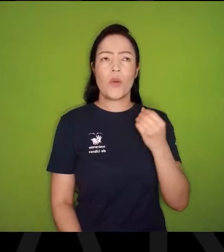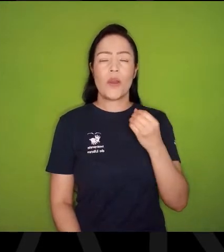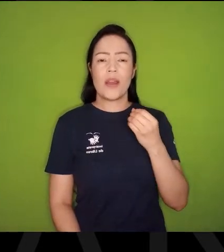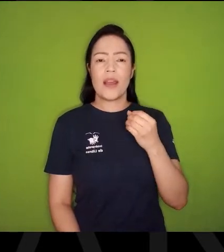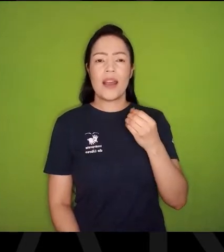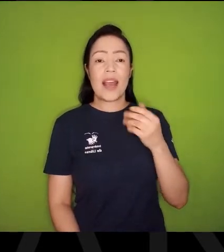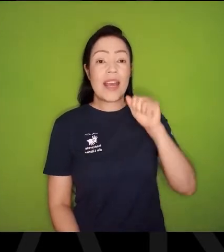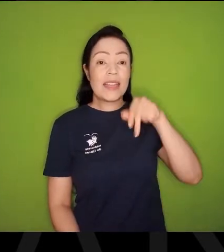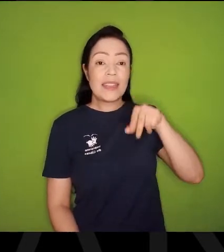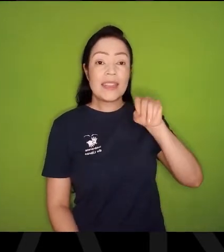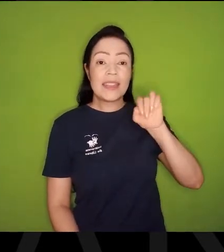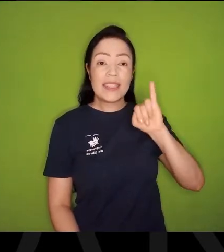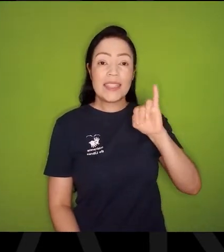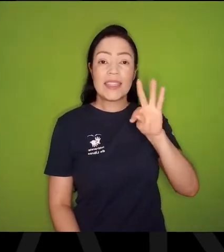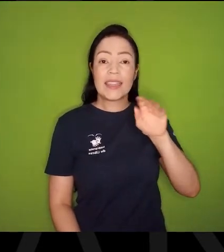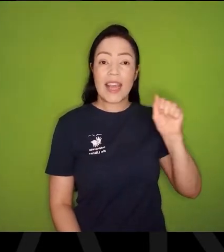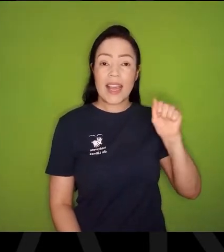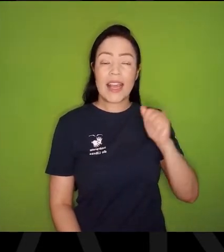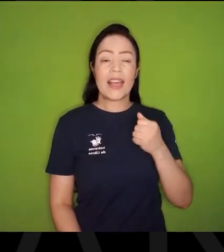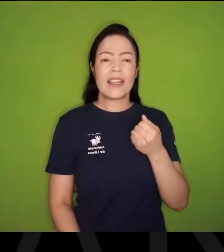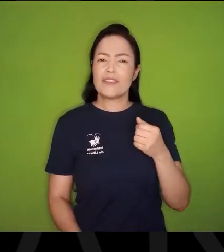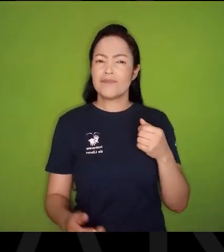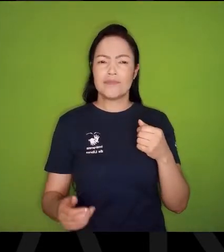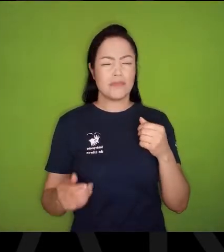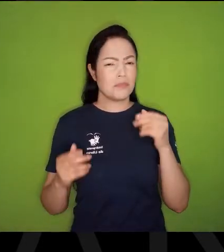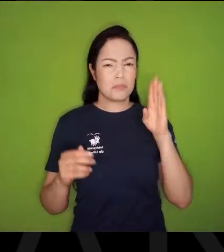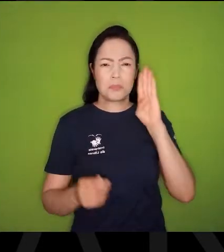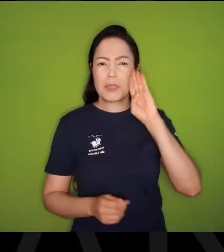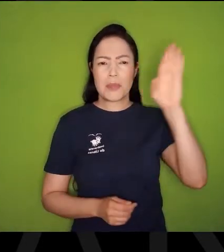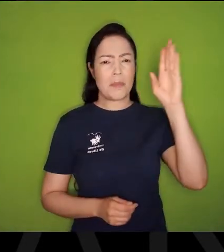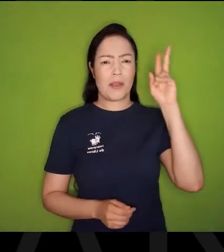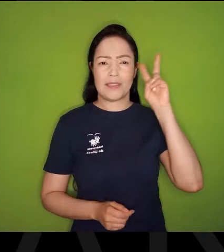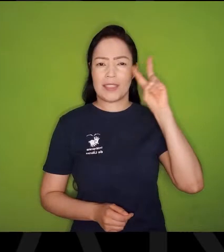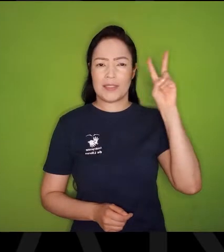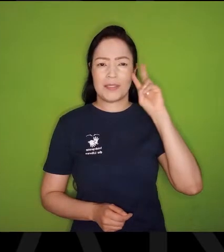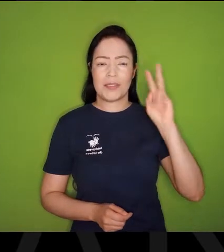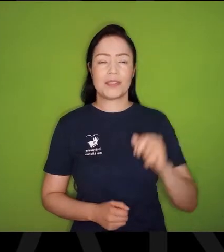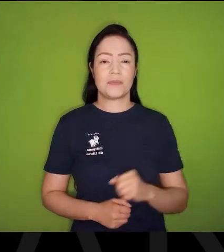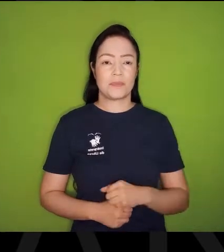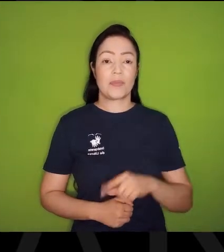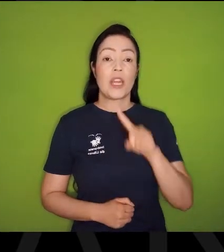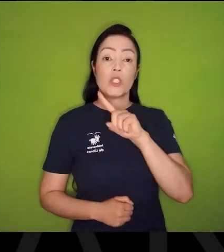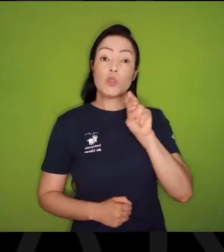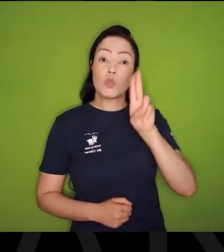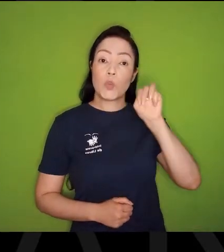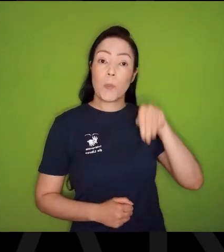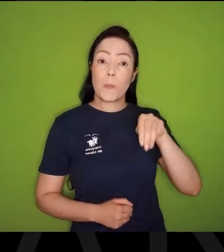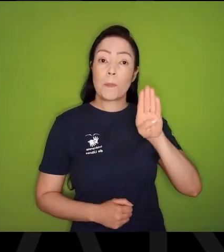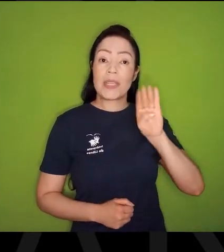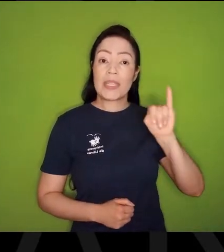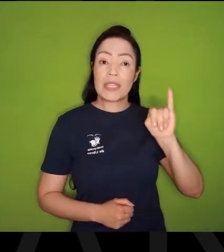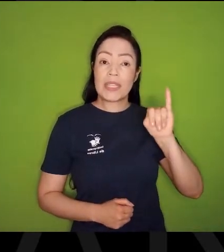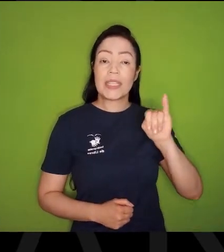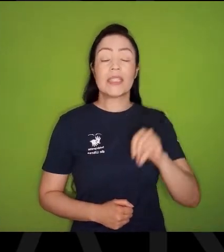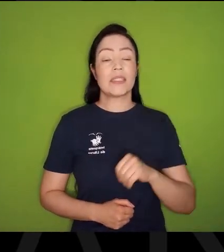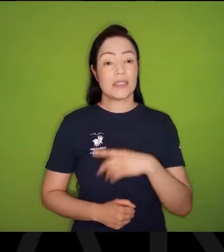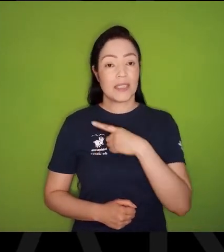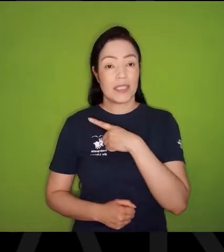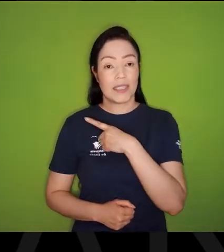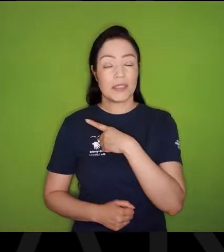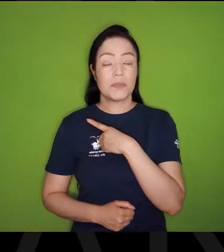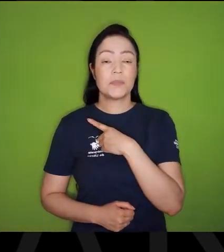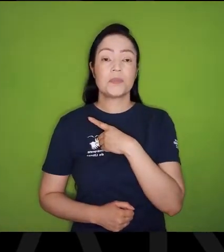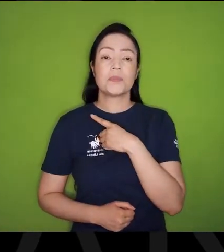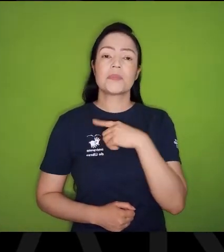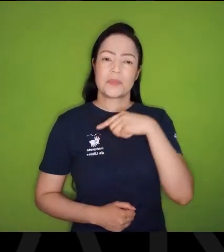Anitta Garibaldi, Grandes Personagens da Nossa História. Zumbi dos Palmares. E lá